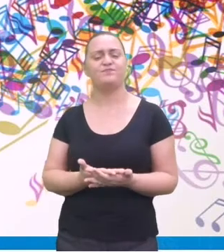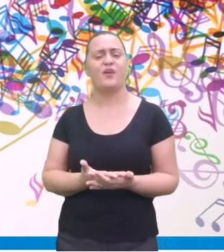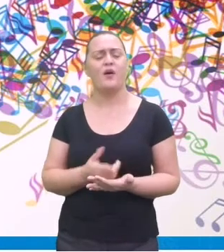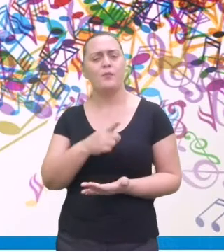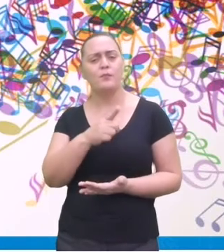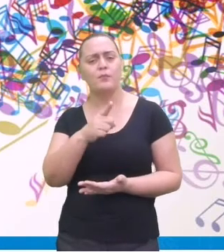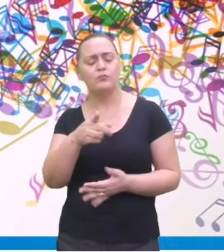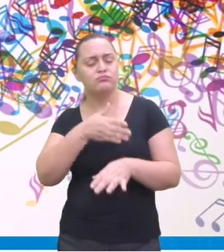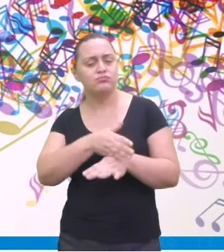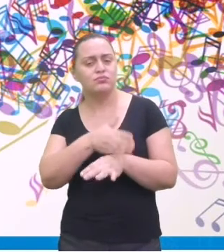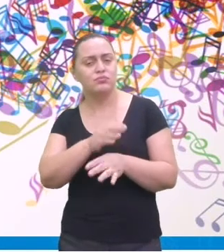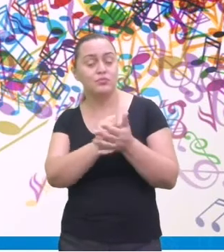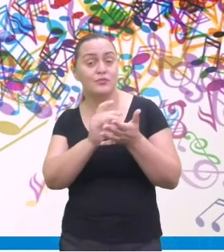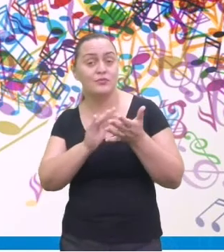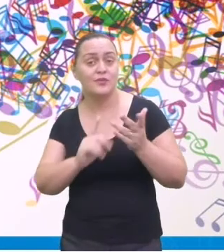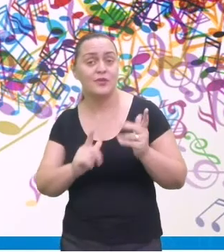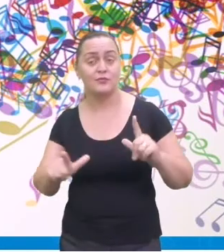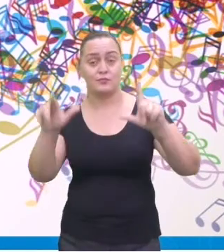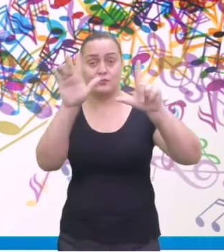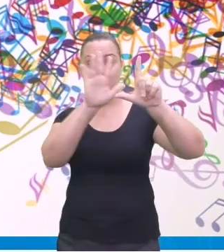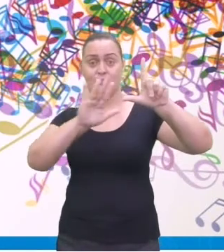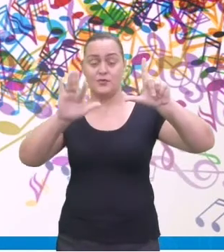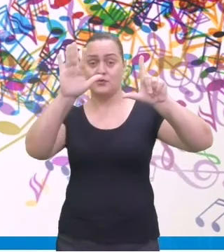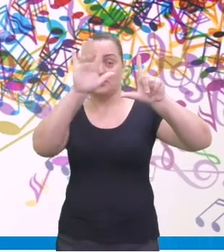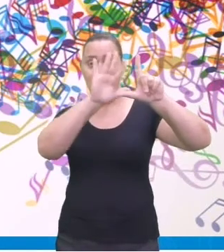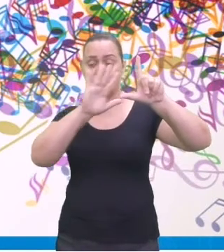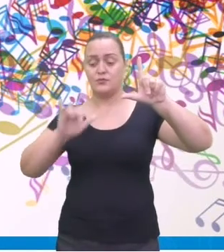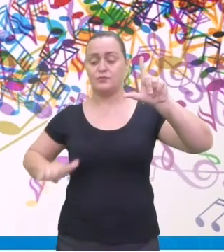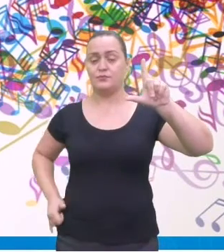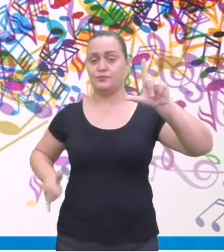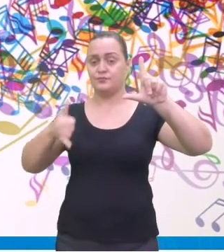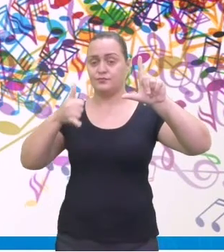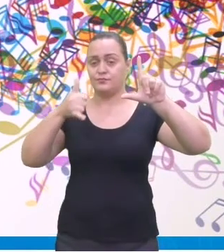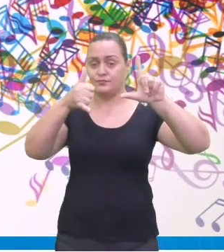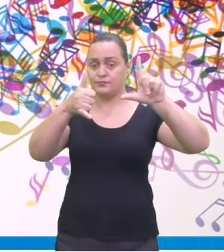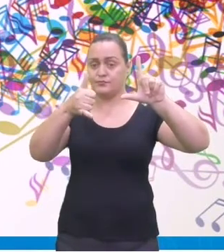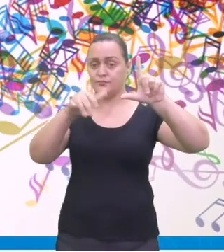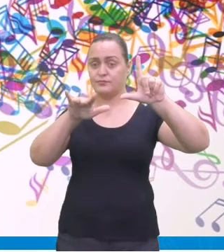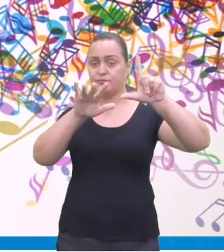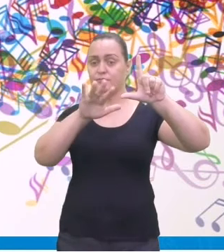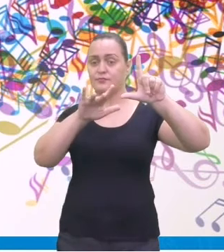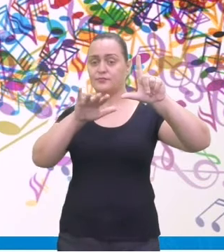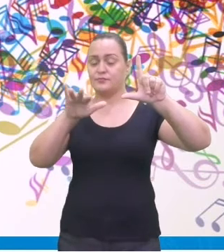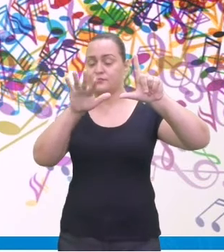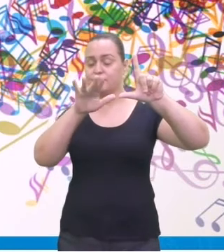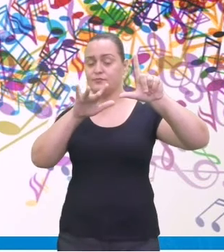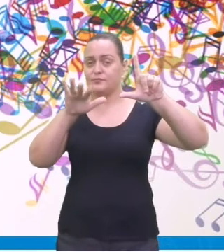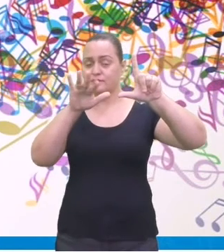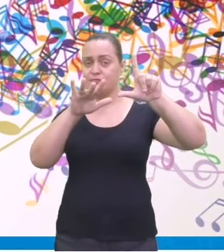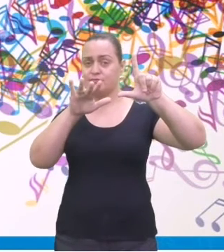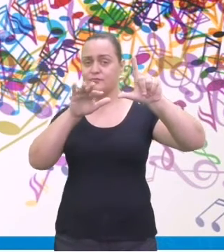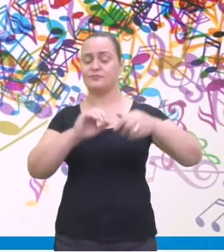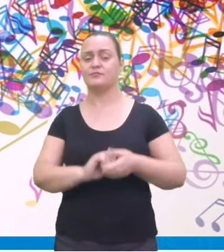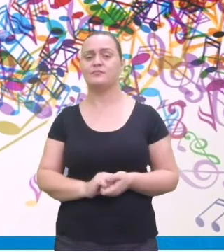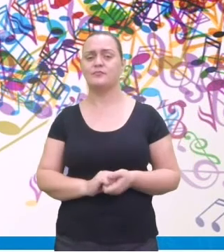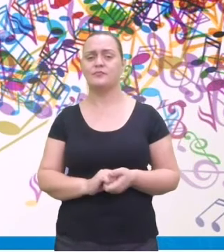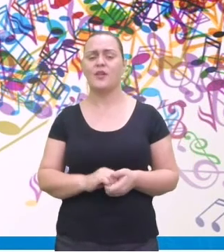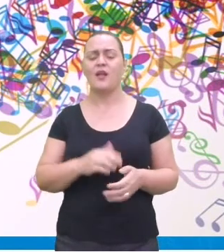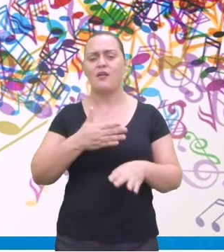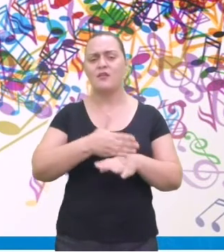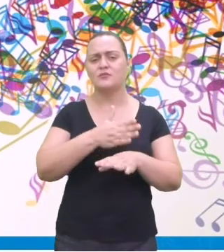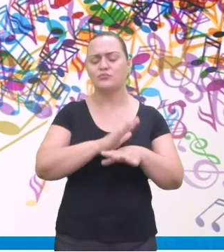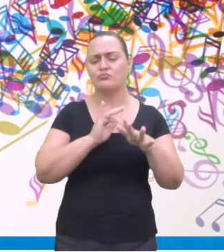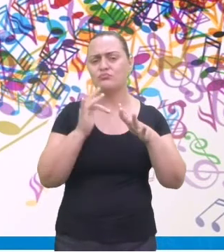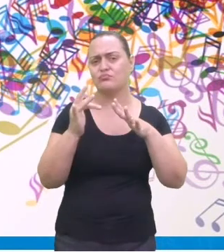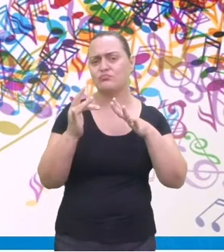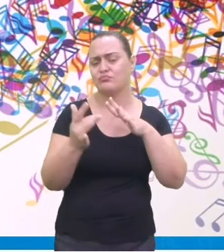atividades na plataforma SMEDGV, aponte a câmera do seu celular, na imagem que aparece no canto da sua tela, acesse nossas redes